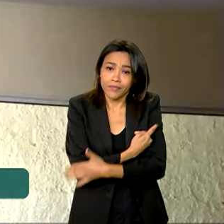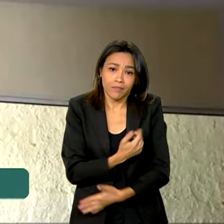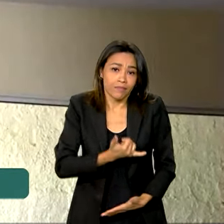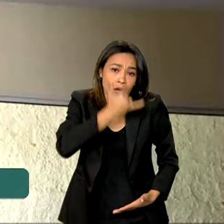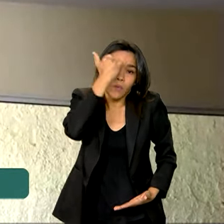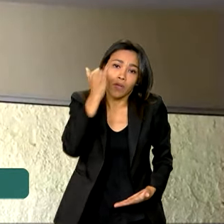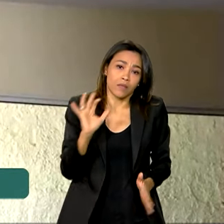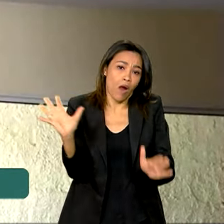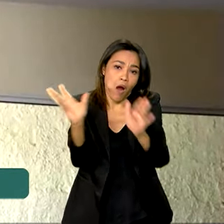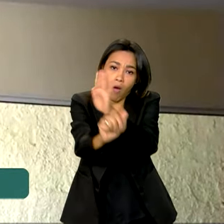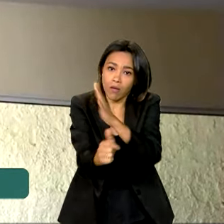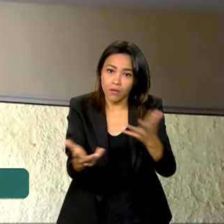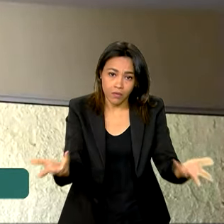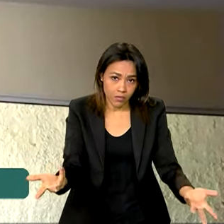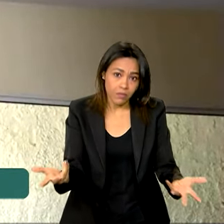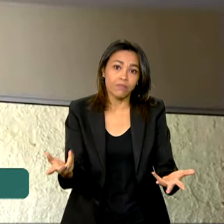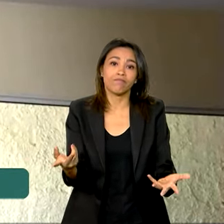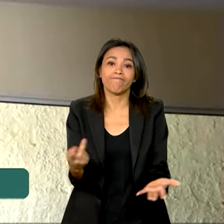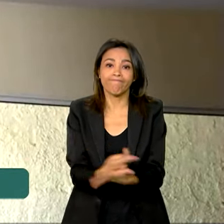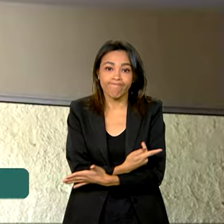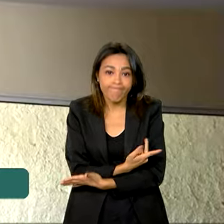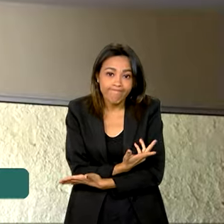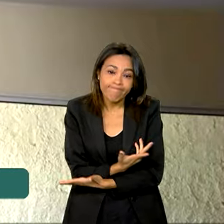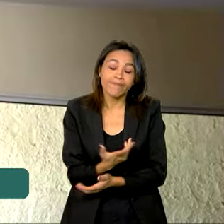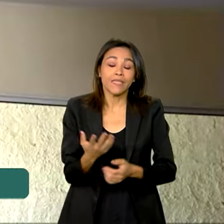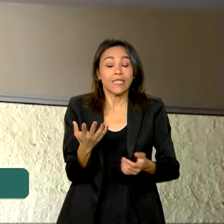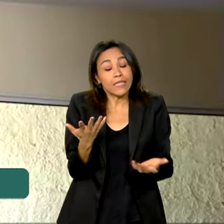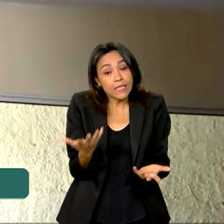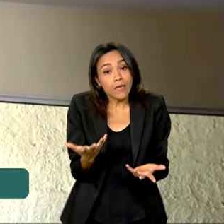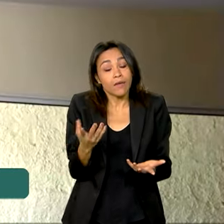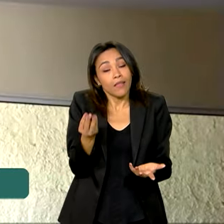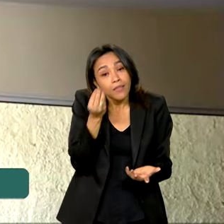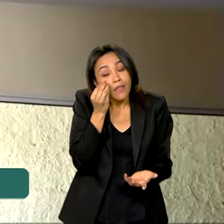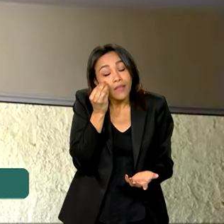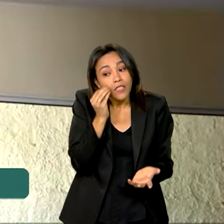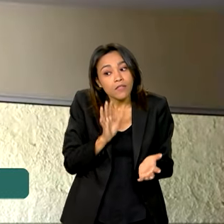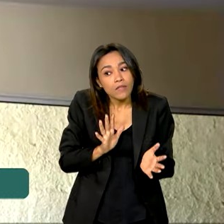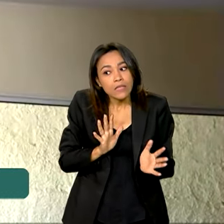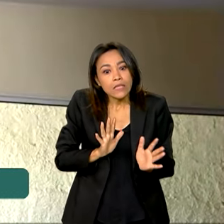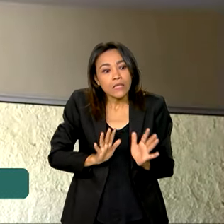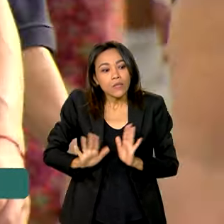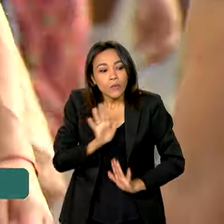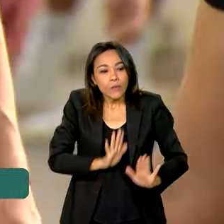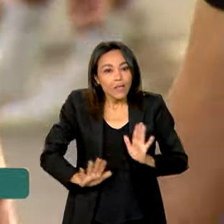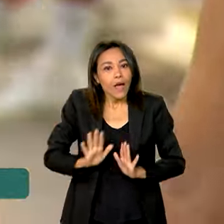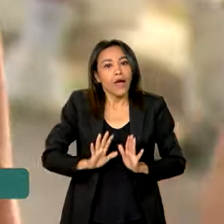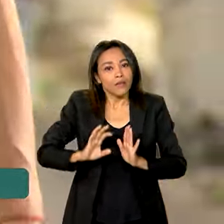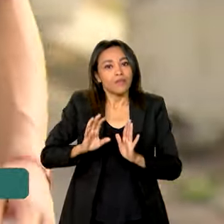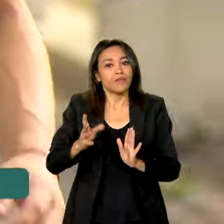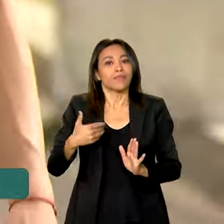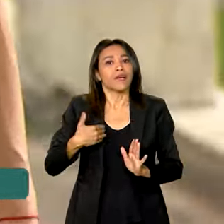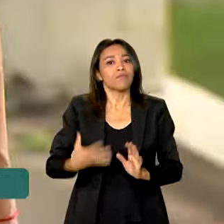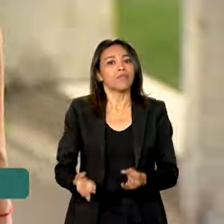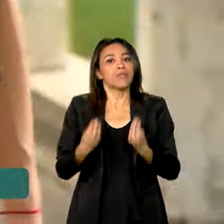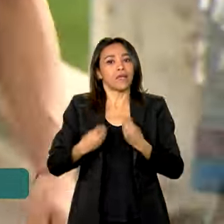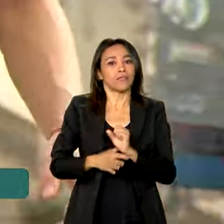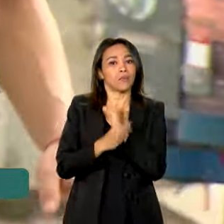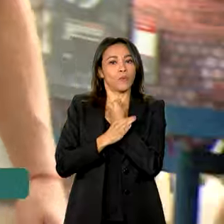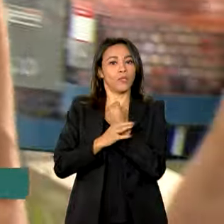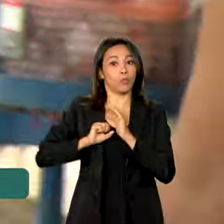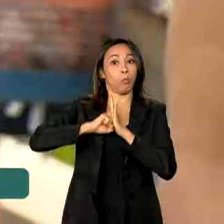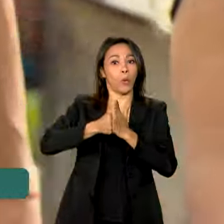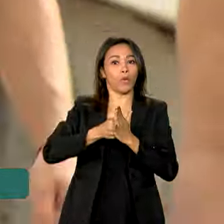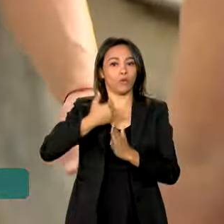coisa assim, né? Então, e esse aplicativo gerou essa segurança para mim. Assim como o Ilvanice,